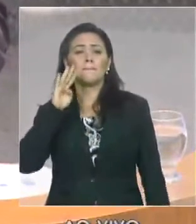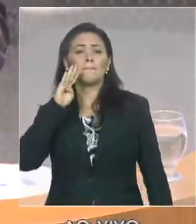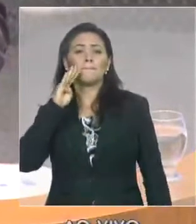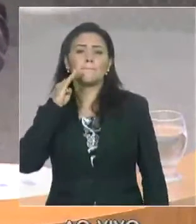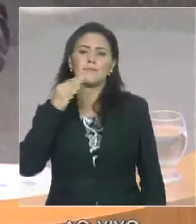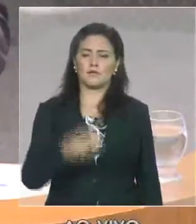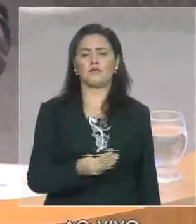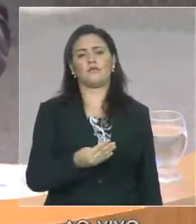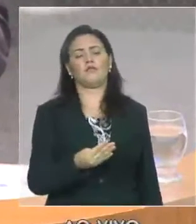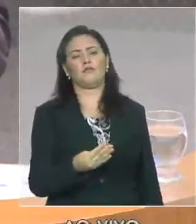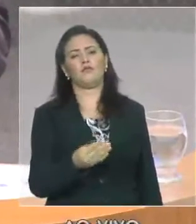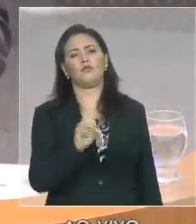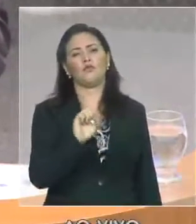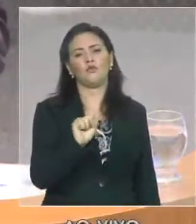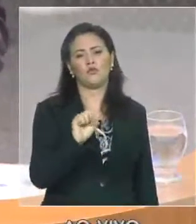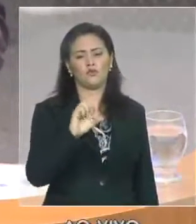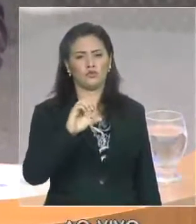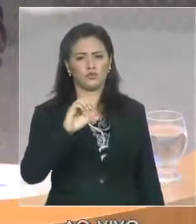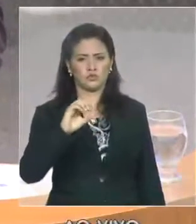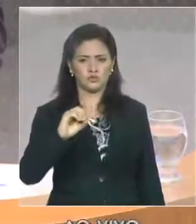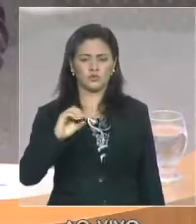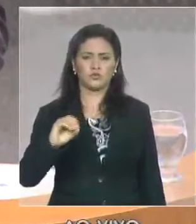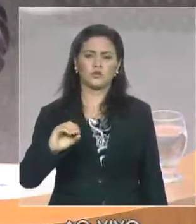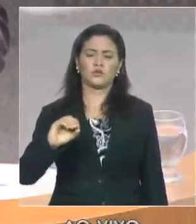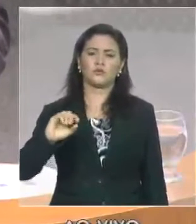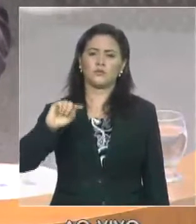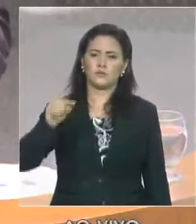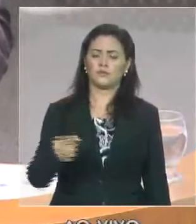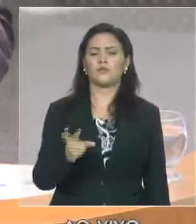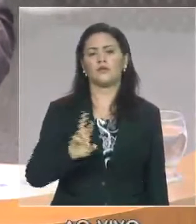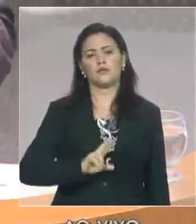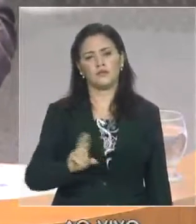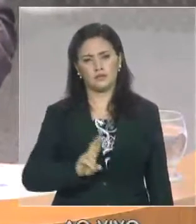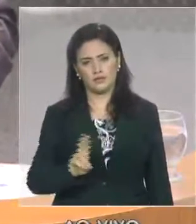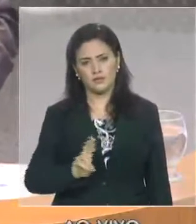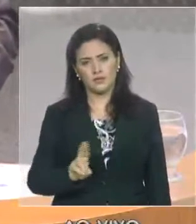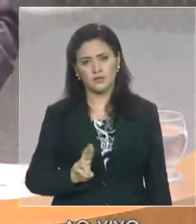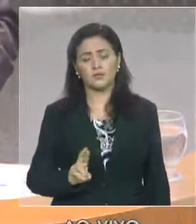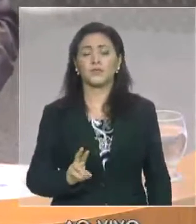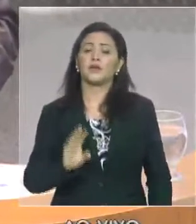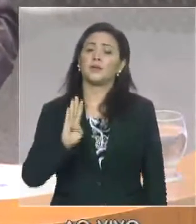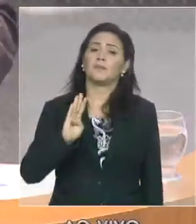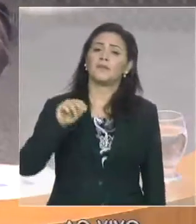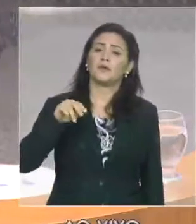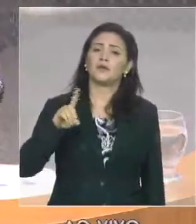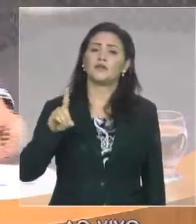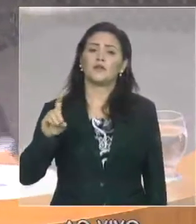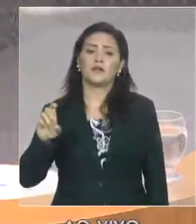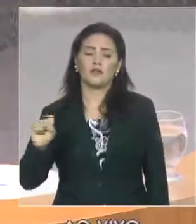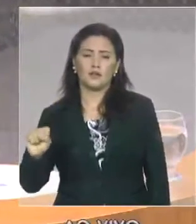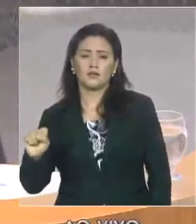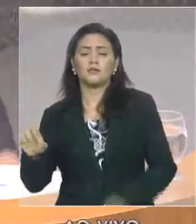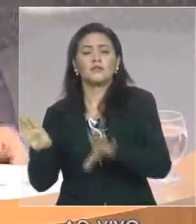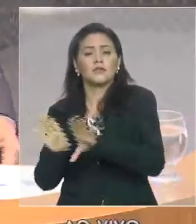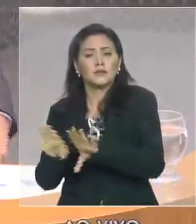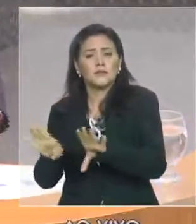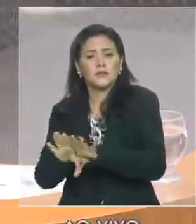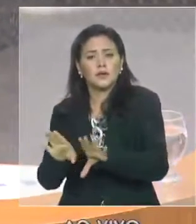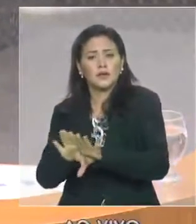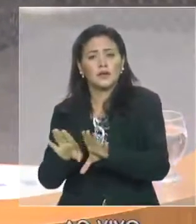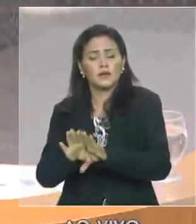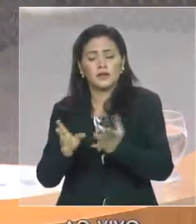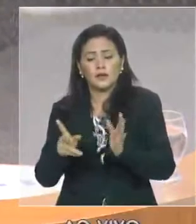operação de crédito com o BNDES, outra parte oriunda do Tesouro, outra parte oriunda das receitas